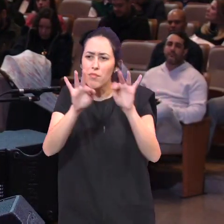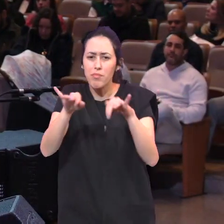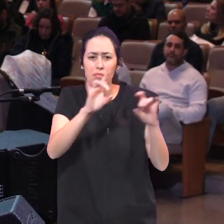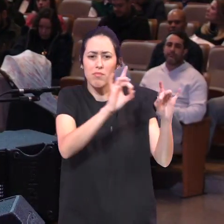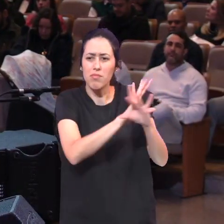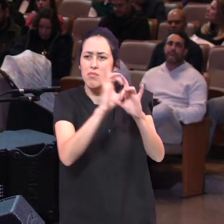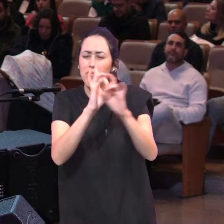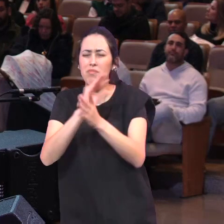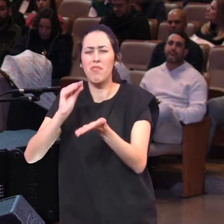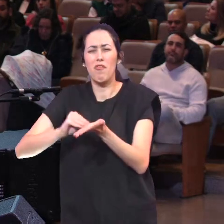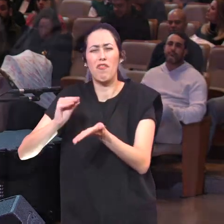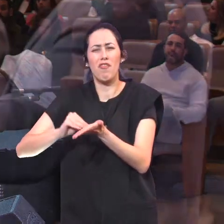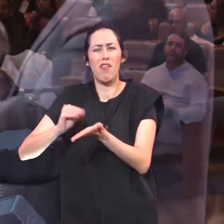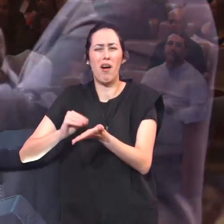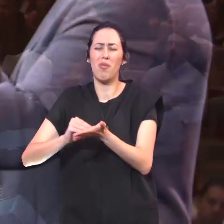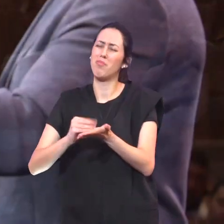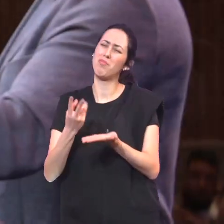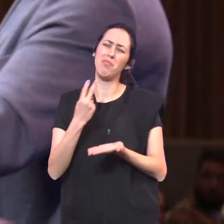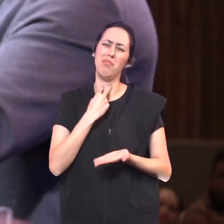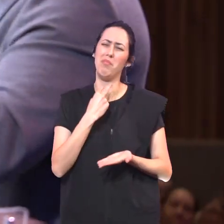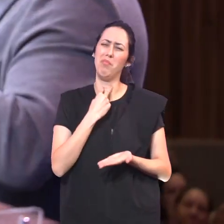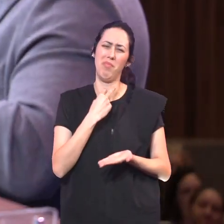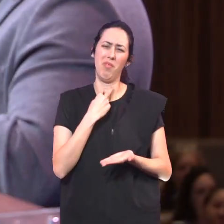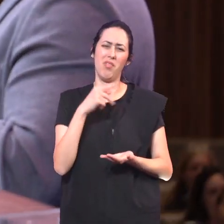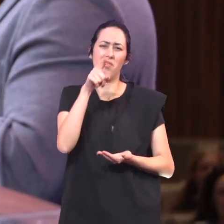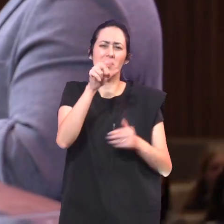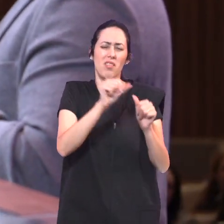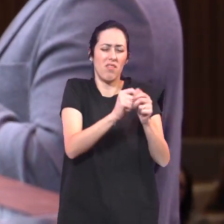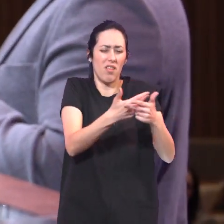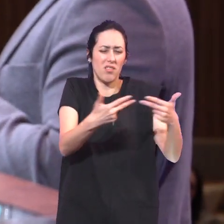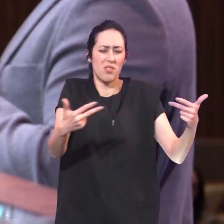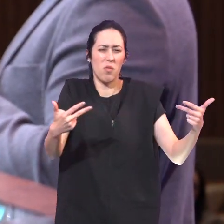Não colecione Tarefas inacabadas